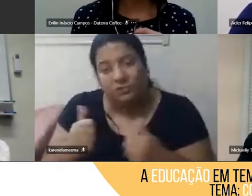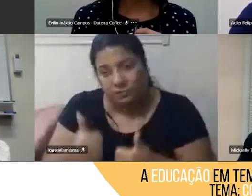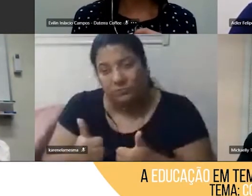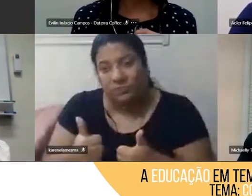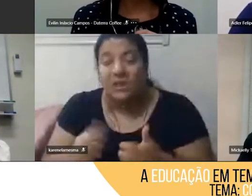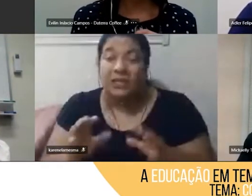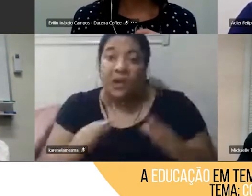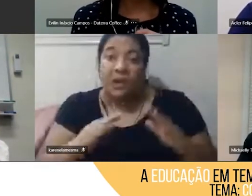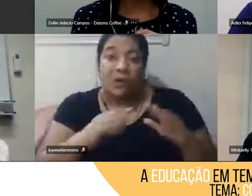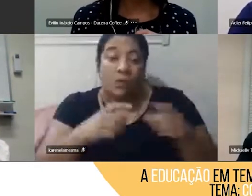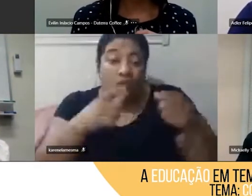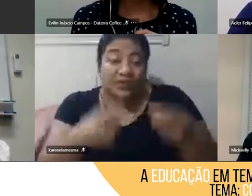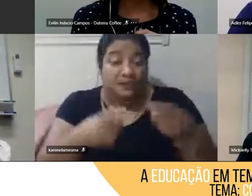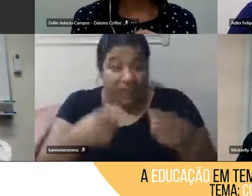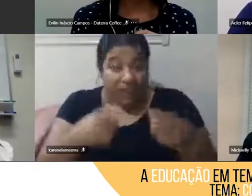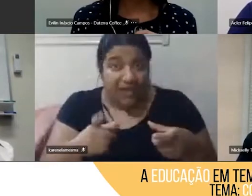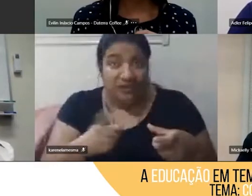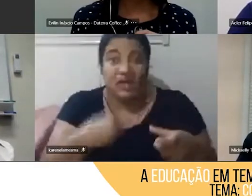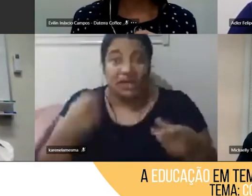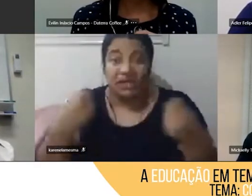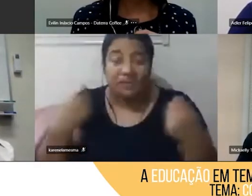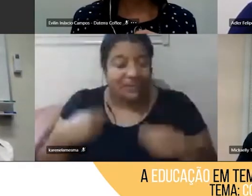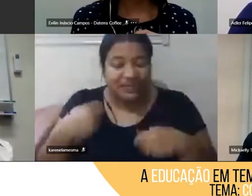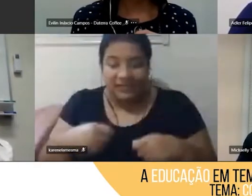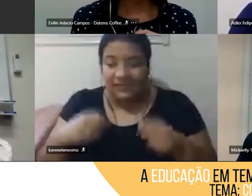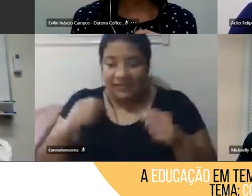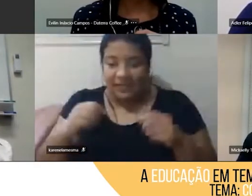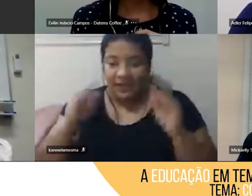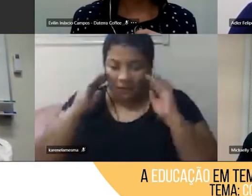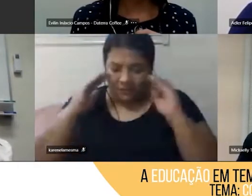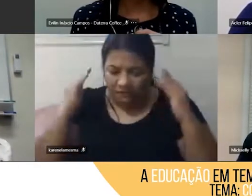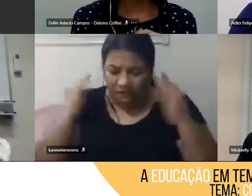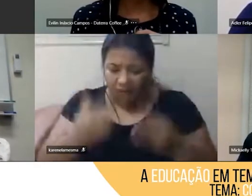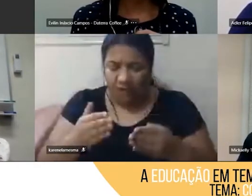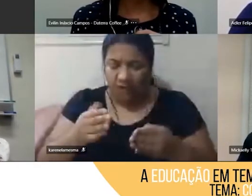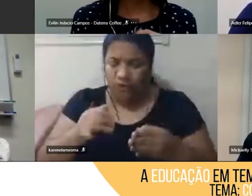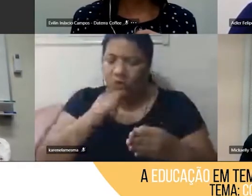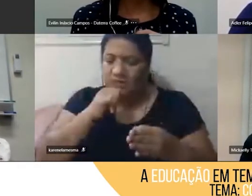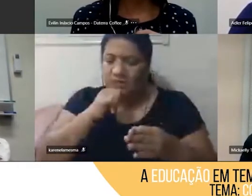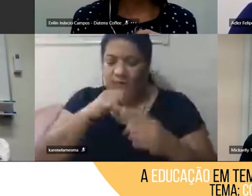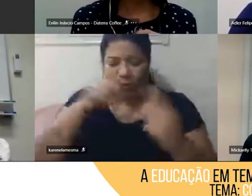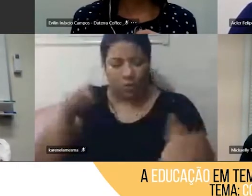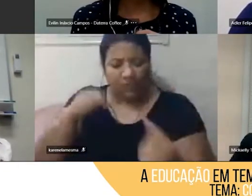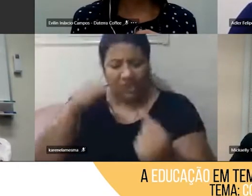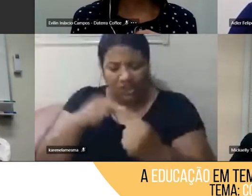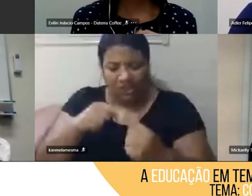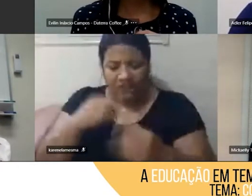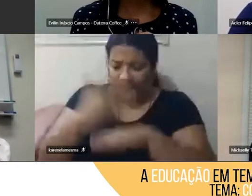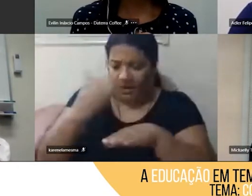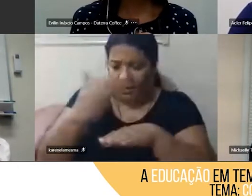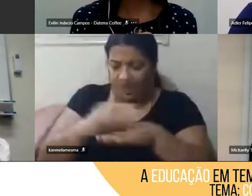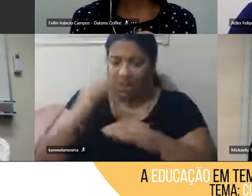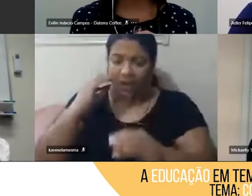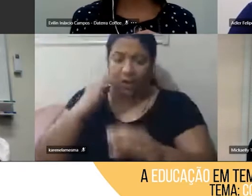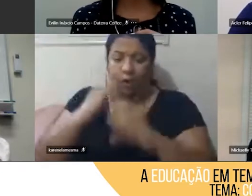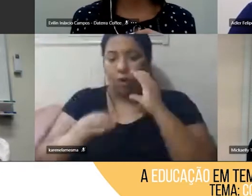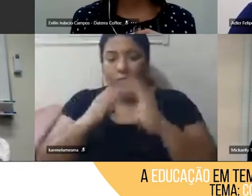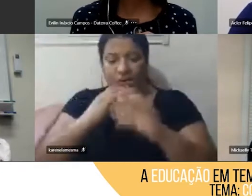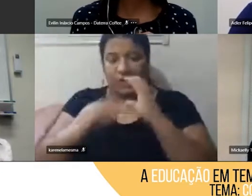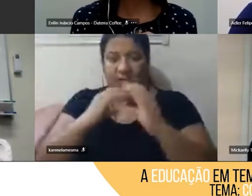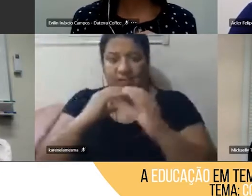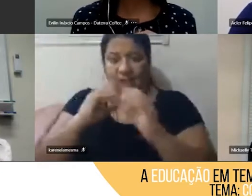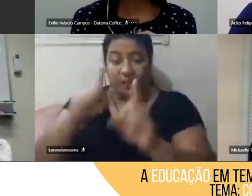intencionalmente, eu quero desenvolver a comunicação, né, junto com a matemática,